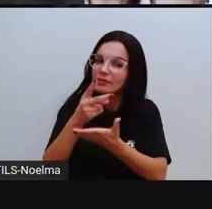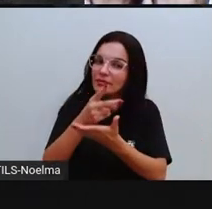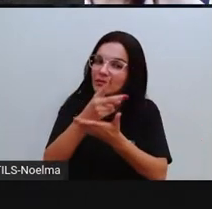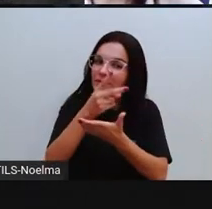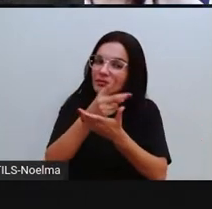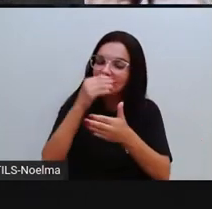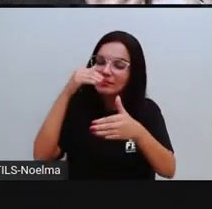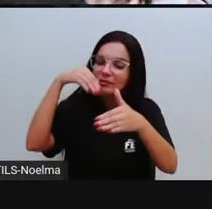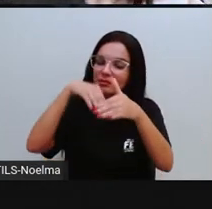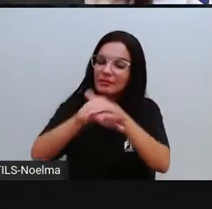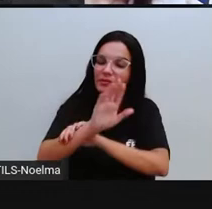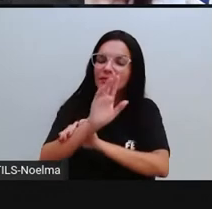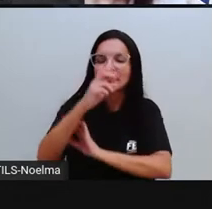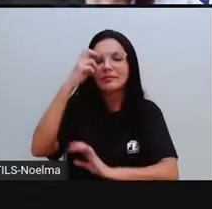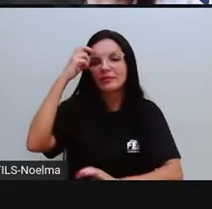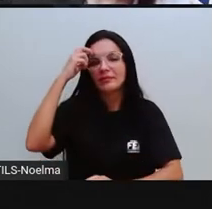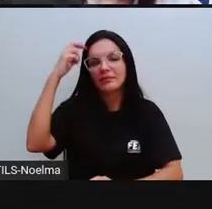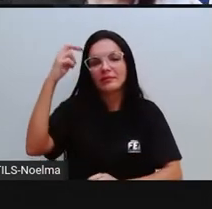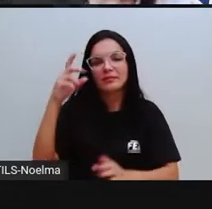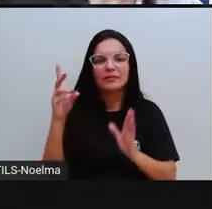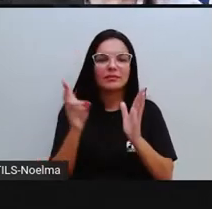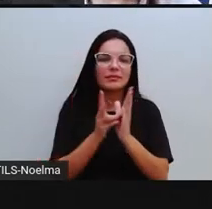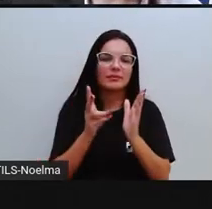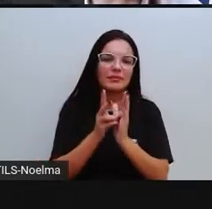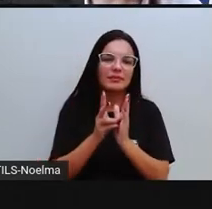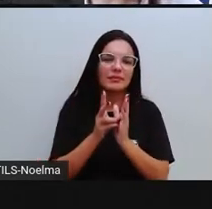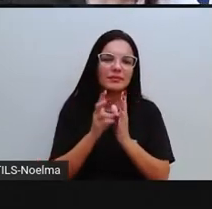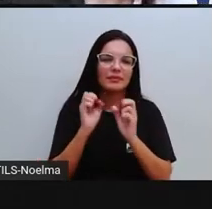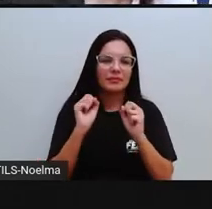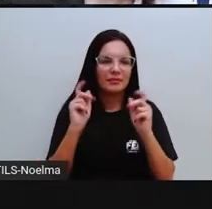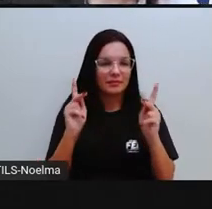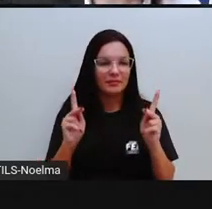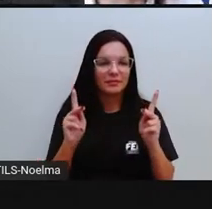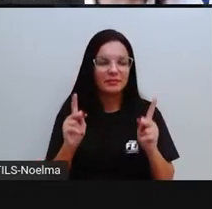os traços da cultura indígena, certo?